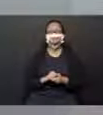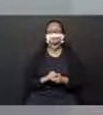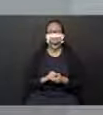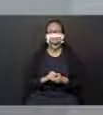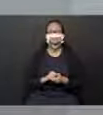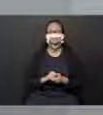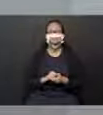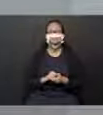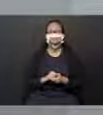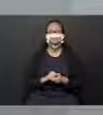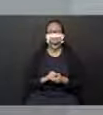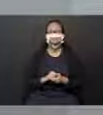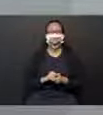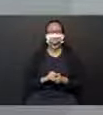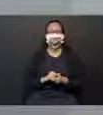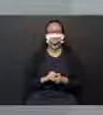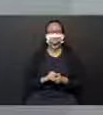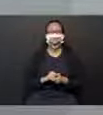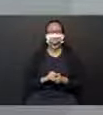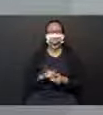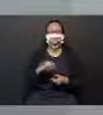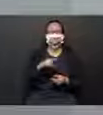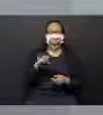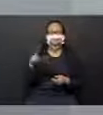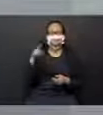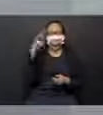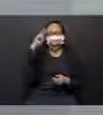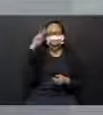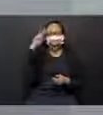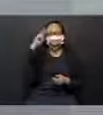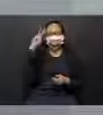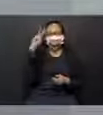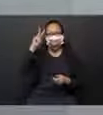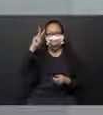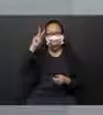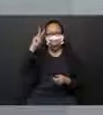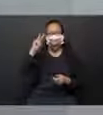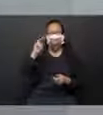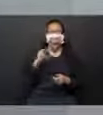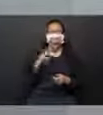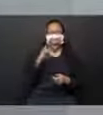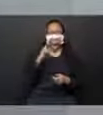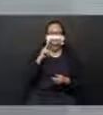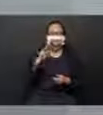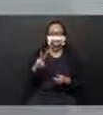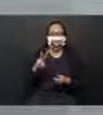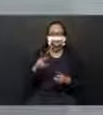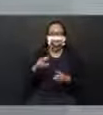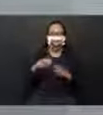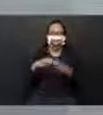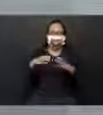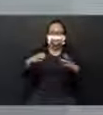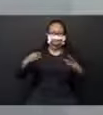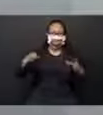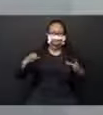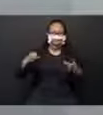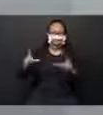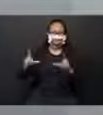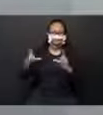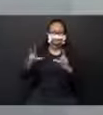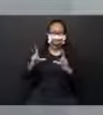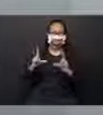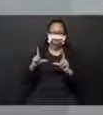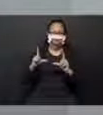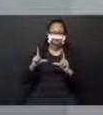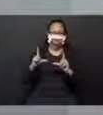E no módulo 2? Vocês se lembraram? Nós vimos sobre ampliação de imagens. E quantas coisas